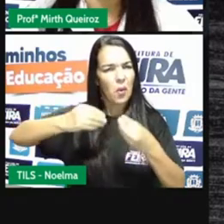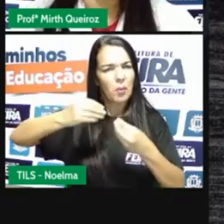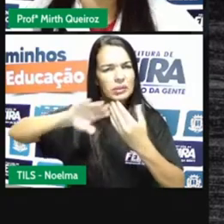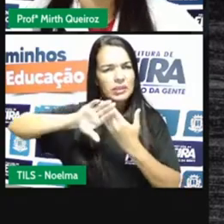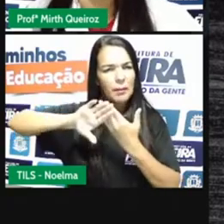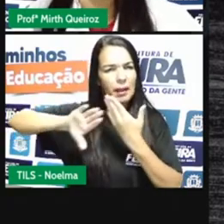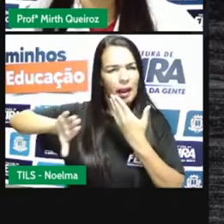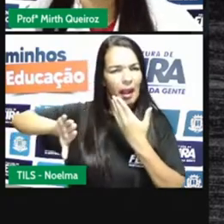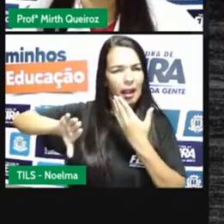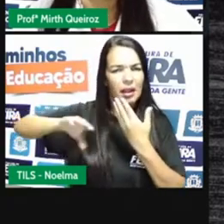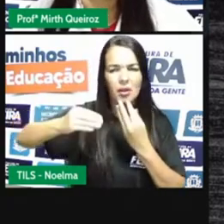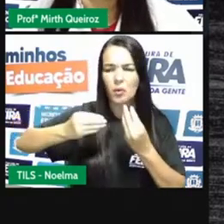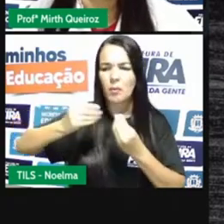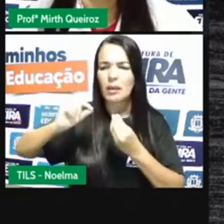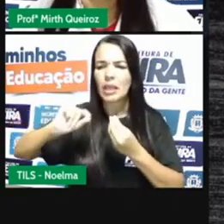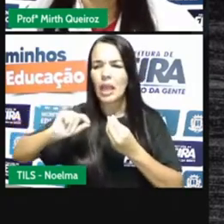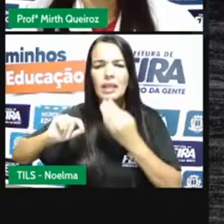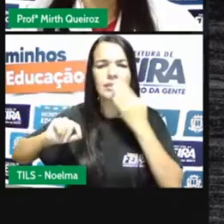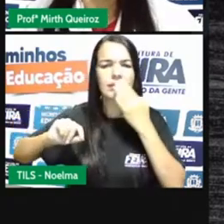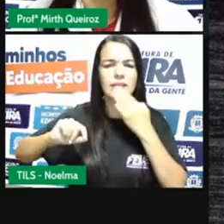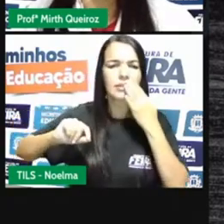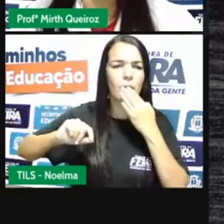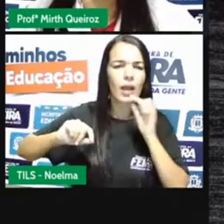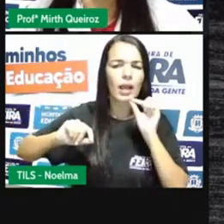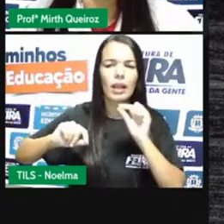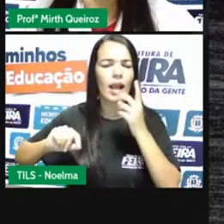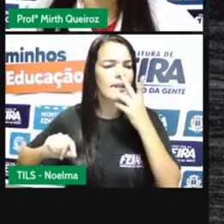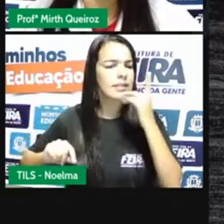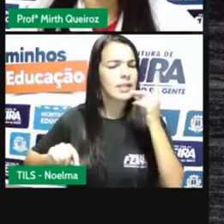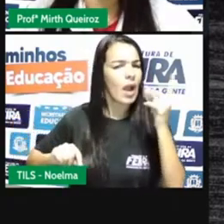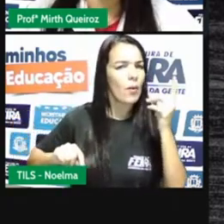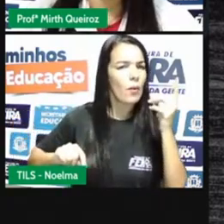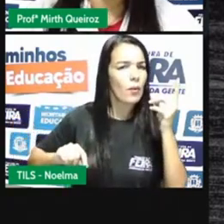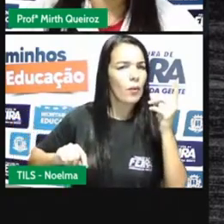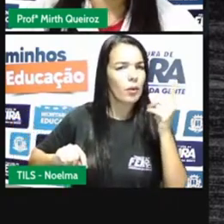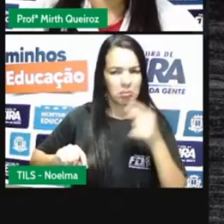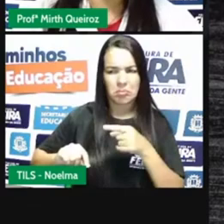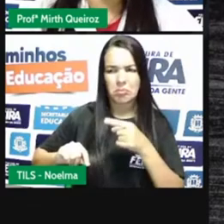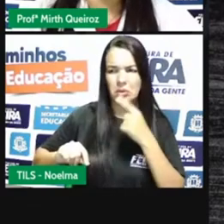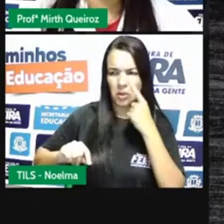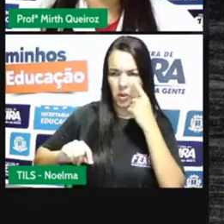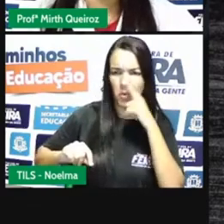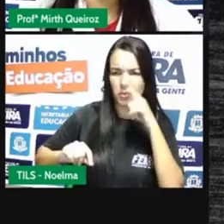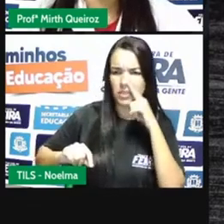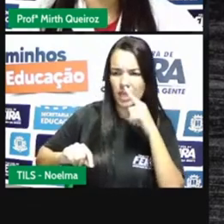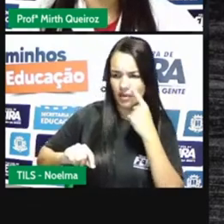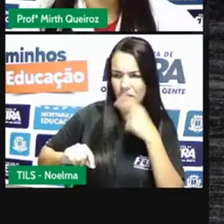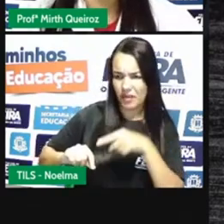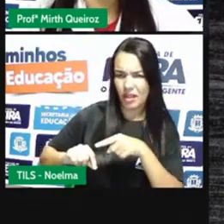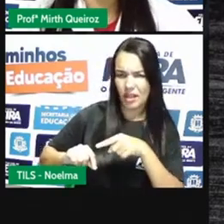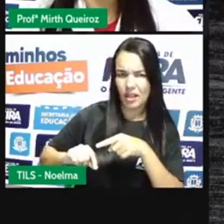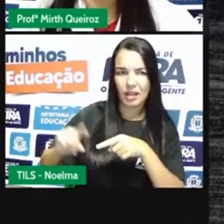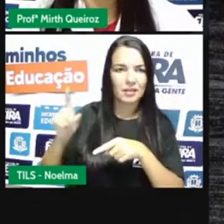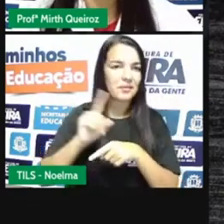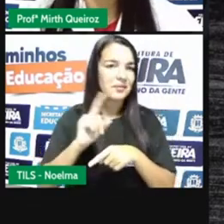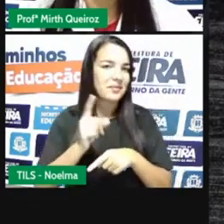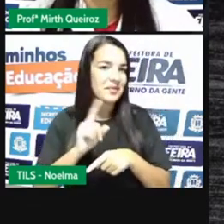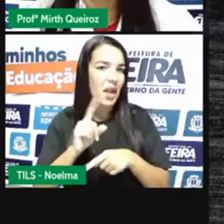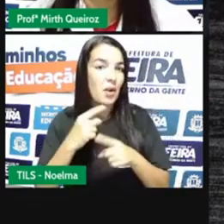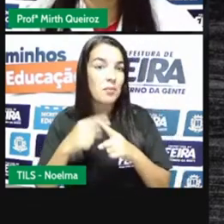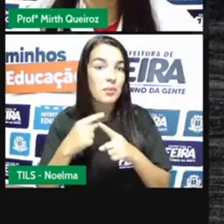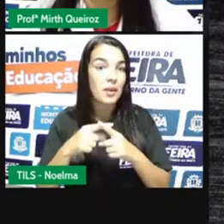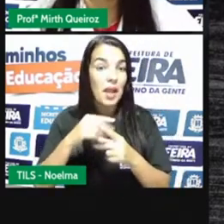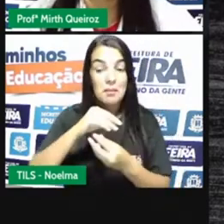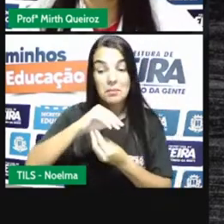ali quem é o sal e quem é o açúcar? Existem misturas que podemos distinguir os elementos que foram misturados somente pela